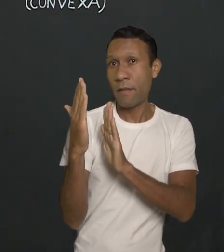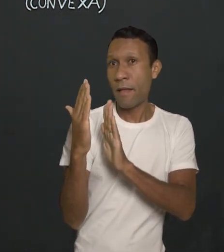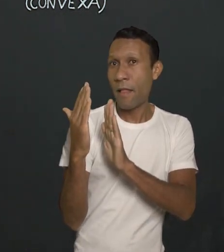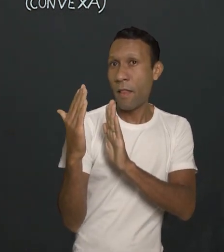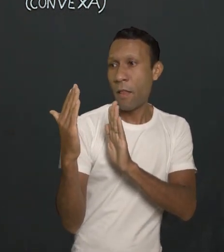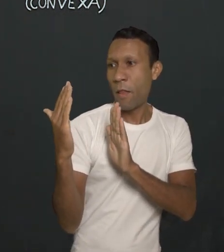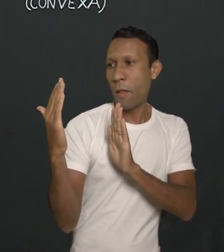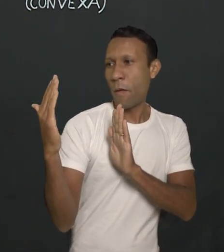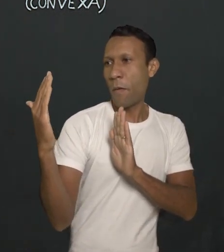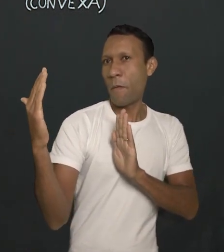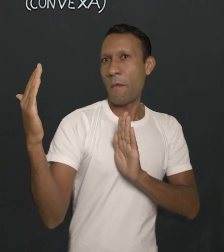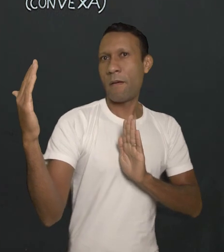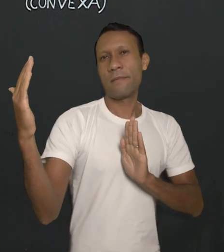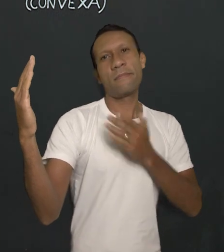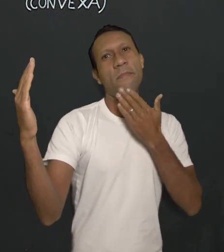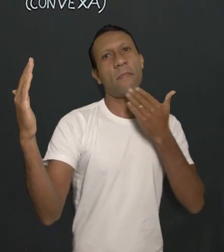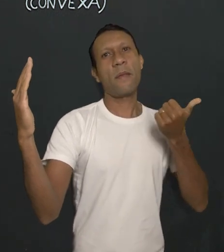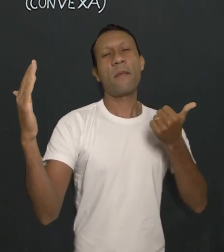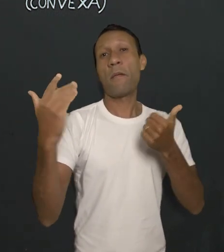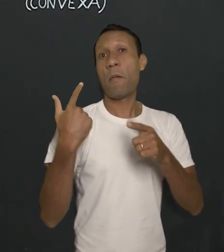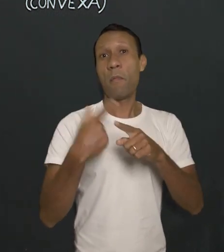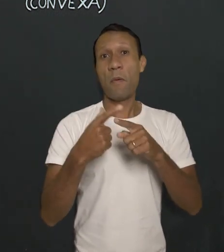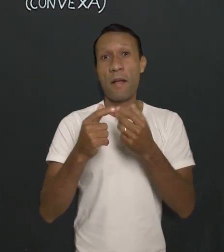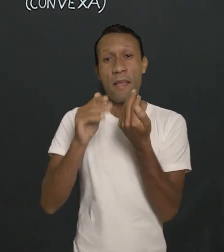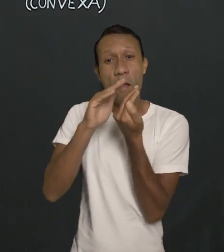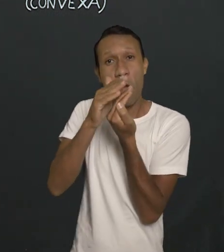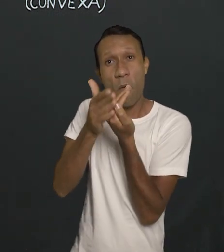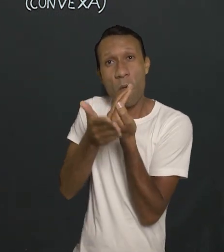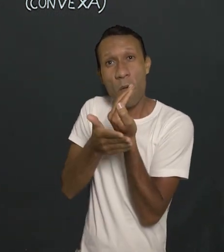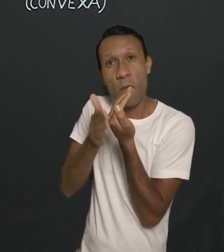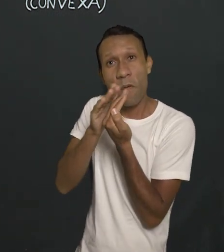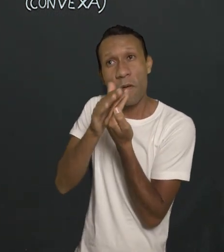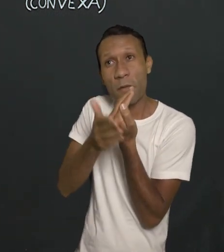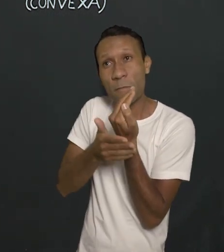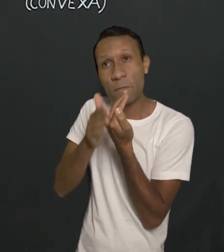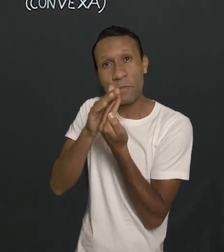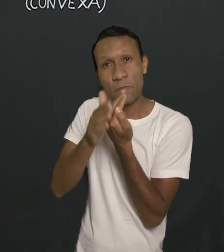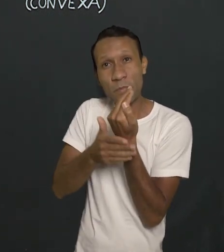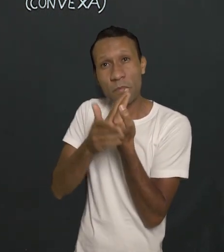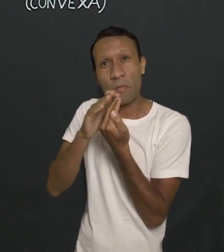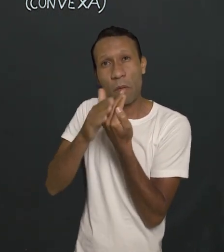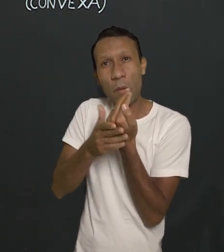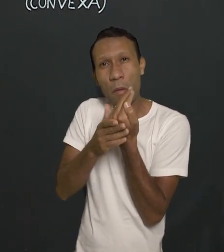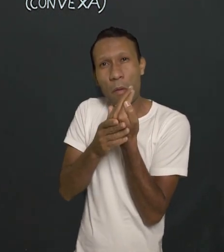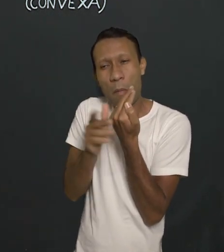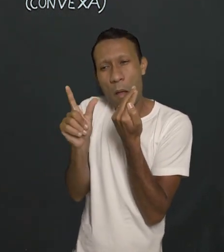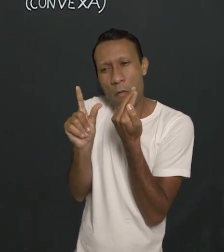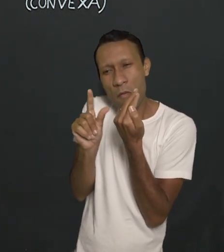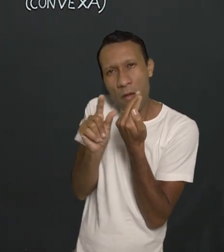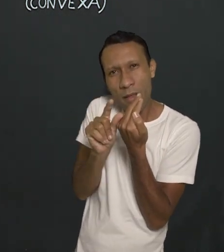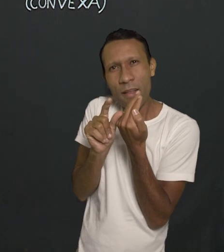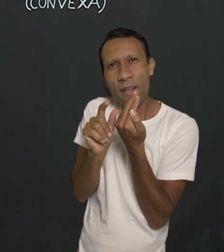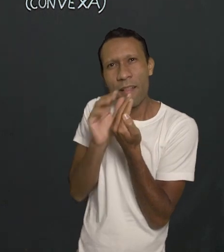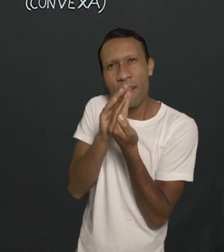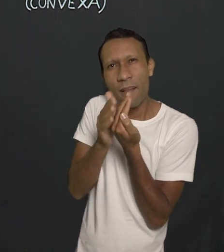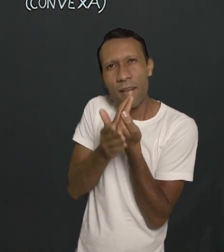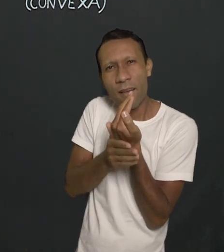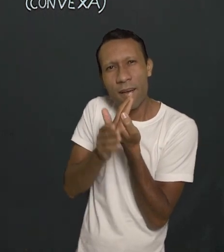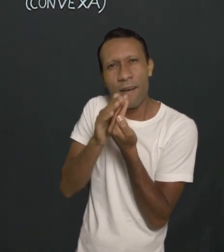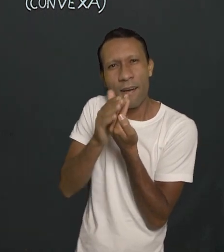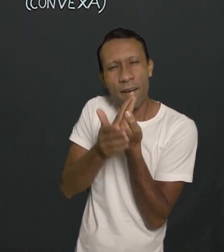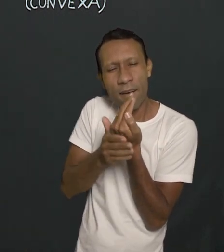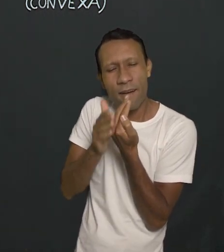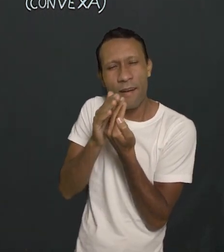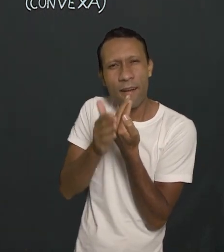O que acontece é que parece que o globo ocular desse indivíduo, ele está um pouco mais encurtado. Então olha,